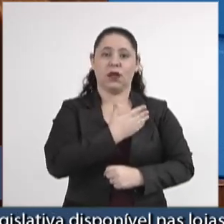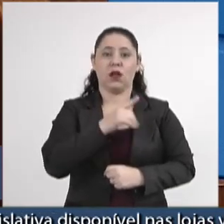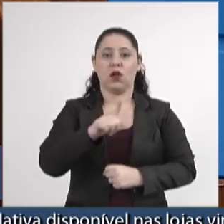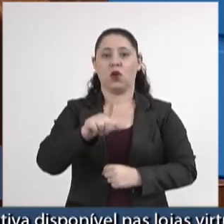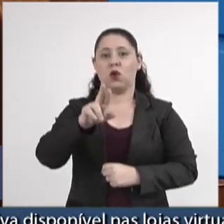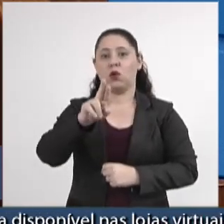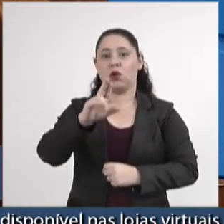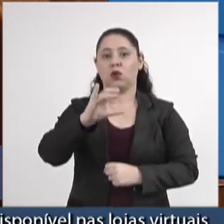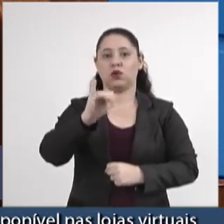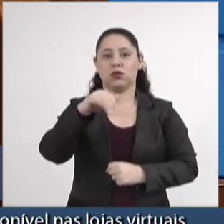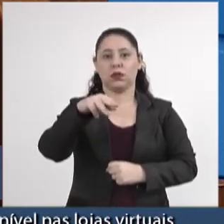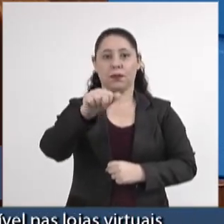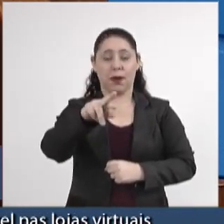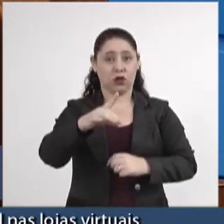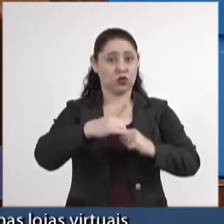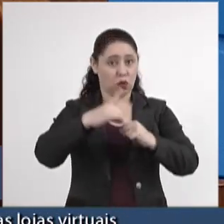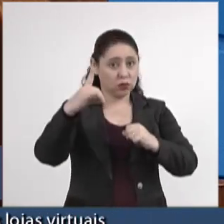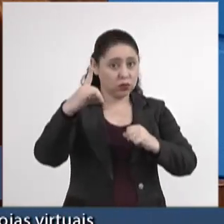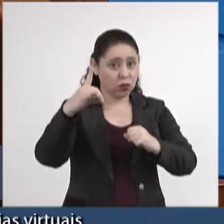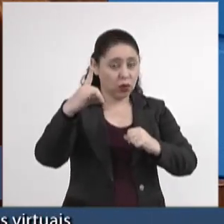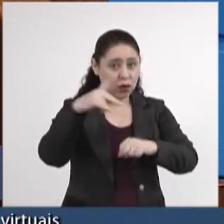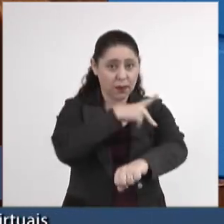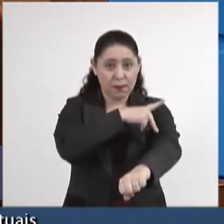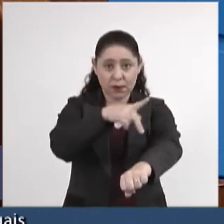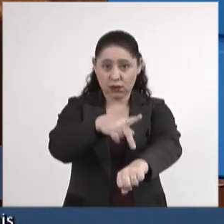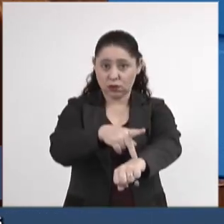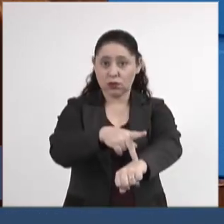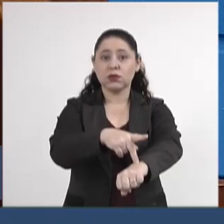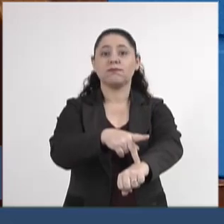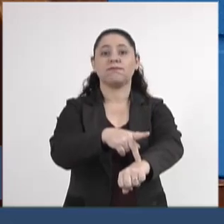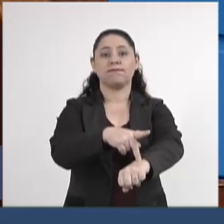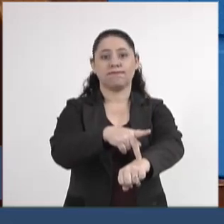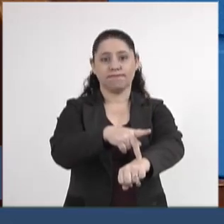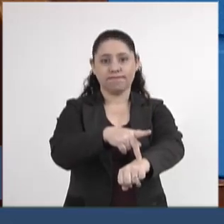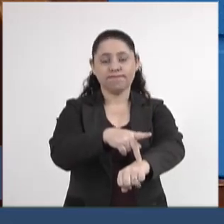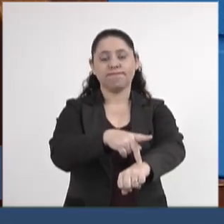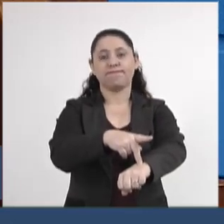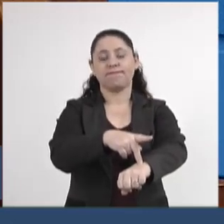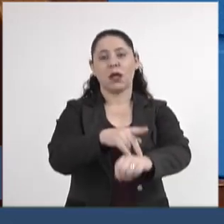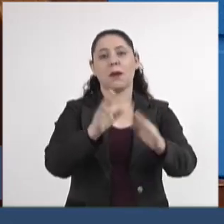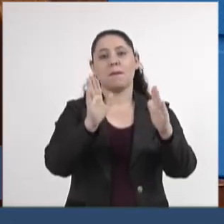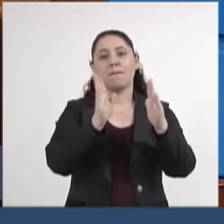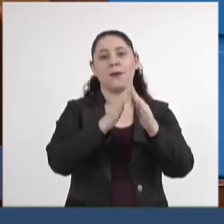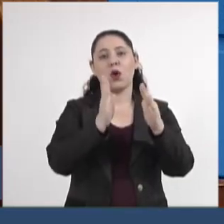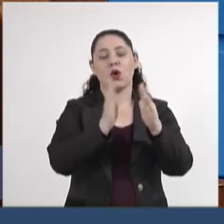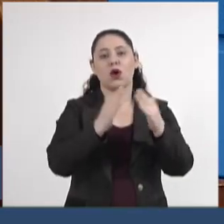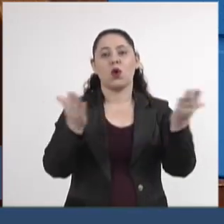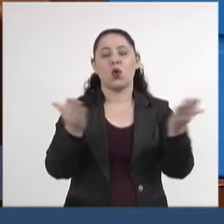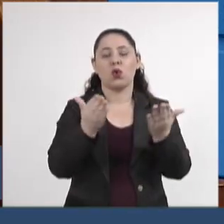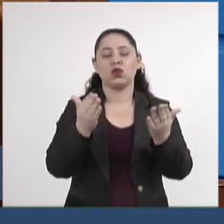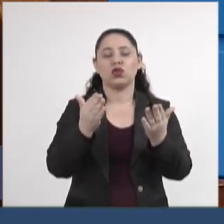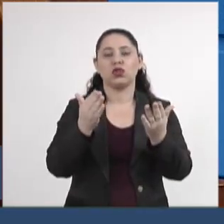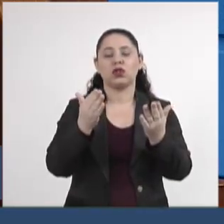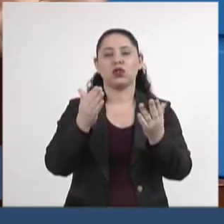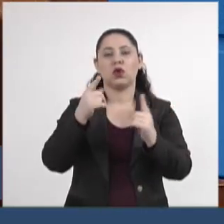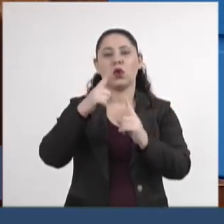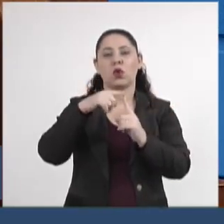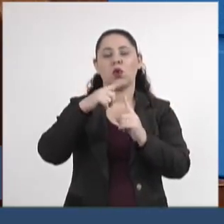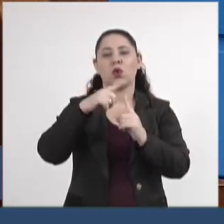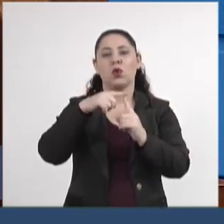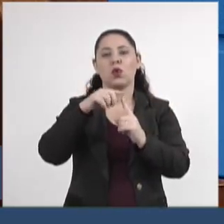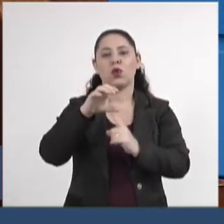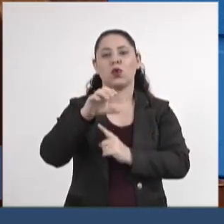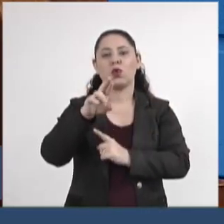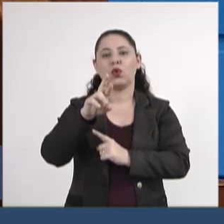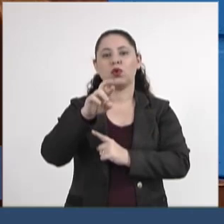Lucimar, doutora em pedagogia, mora hoje em Curitiba, aliás, hoje